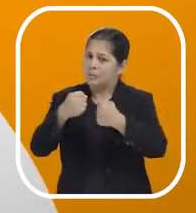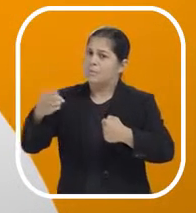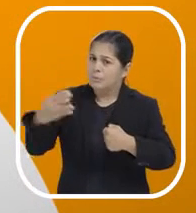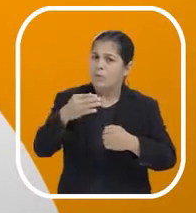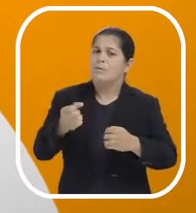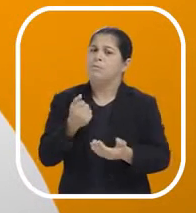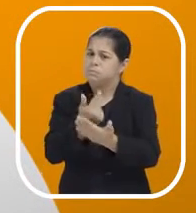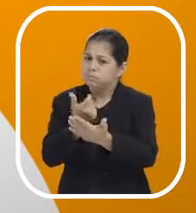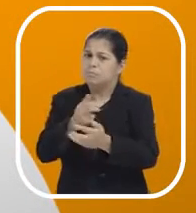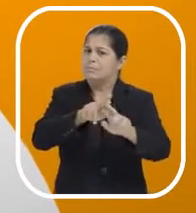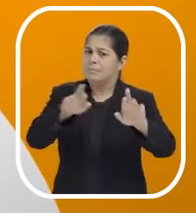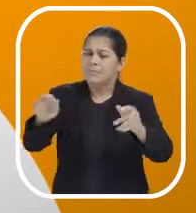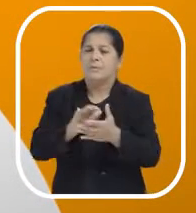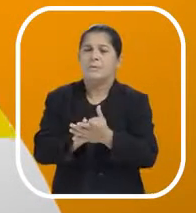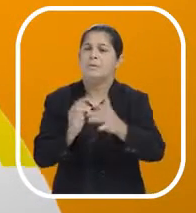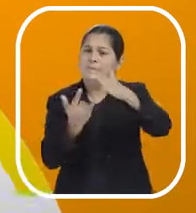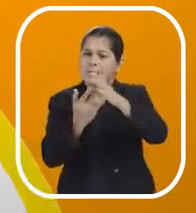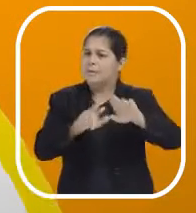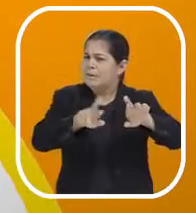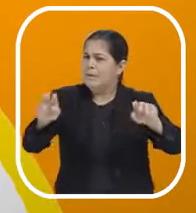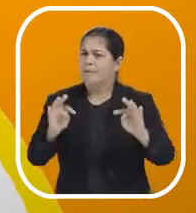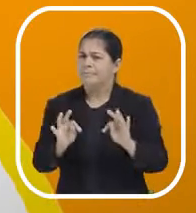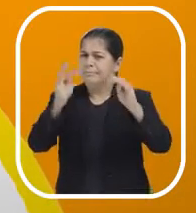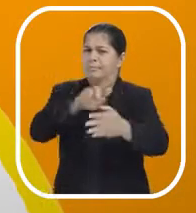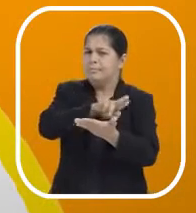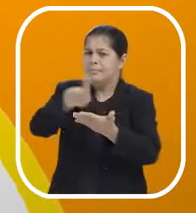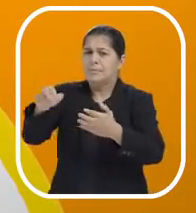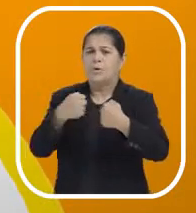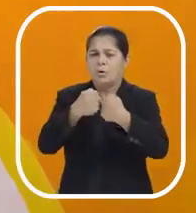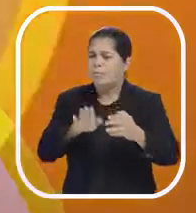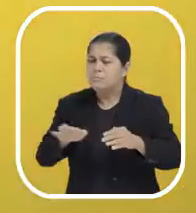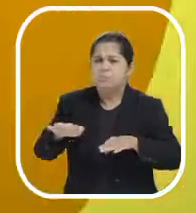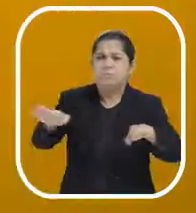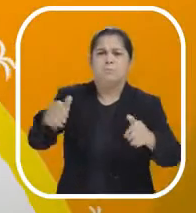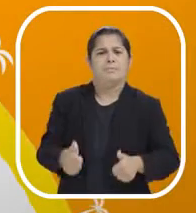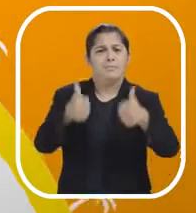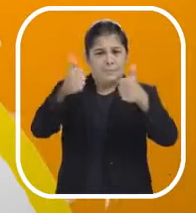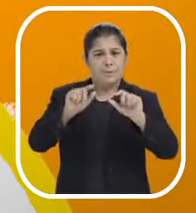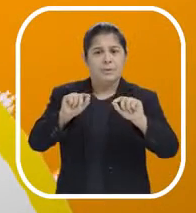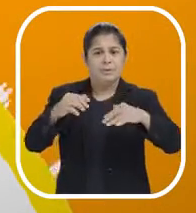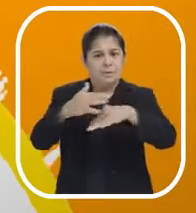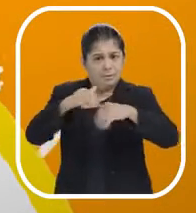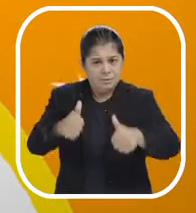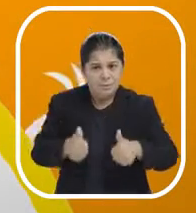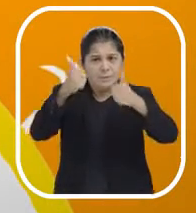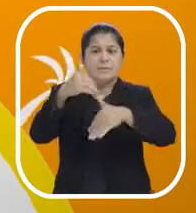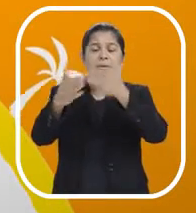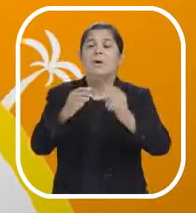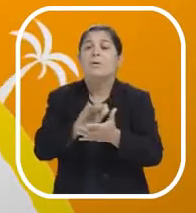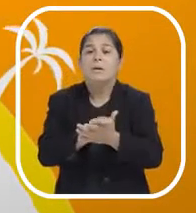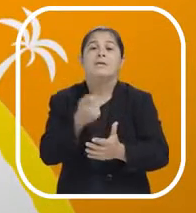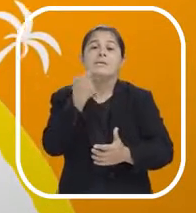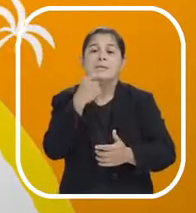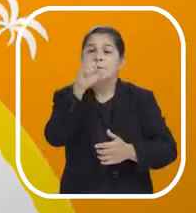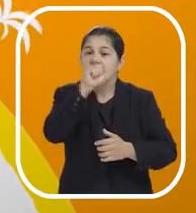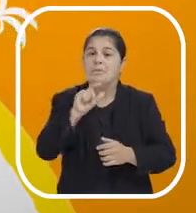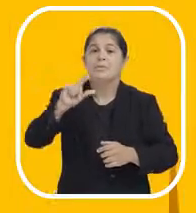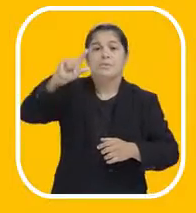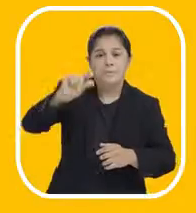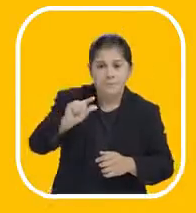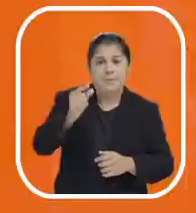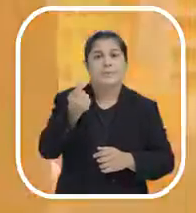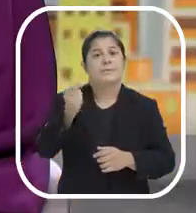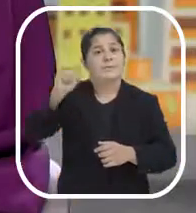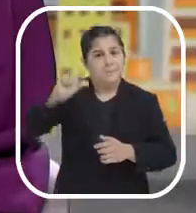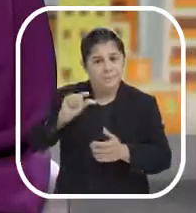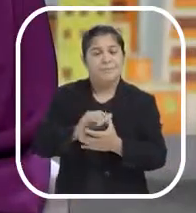paradas serão modernizadas. Todo trajeto do ônibus terá pistas melhores. E a cidade terá a tarifa social com passagem em conta nos fins de